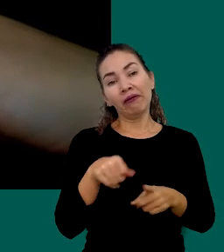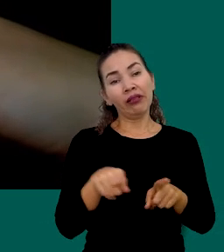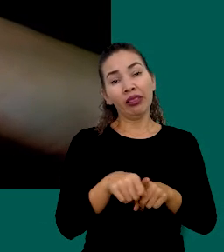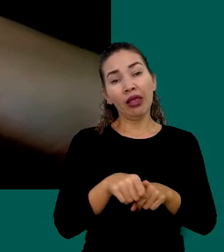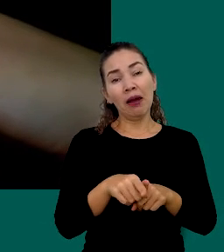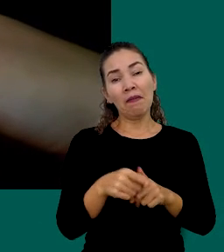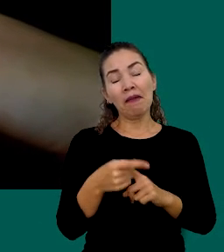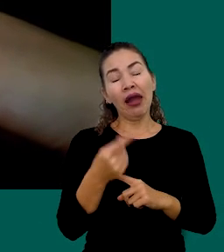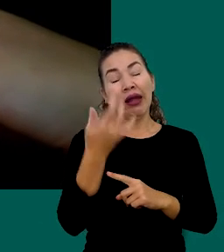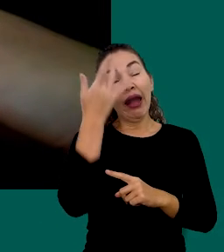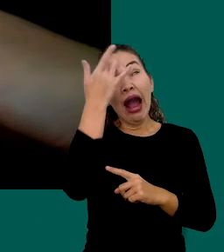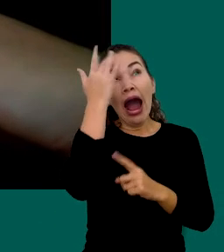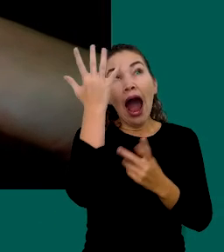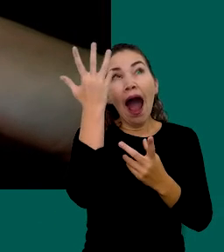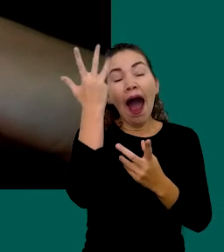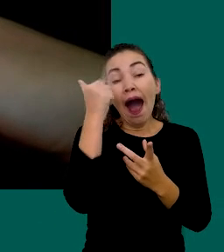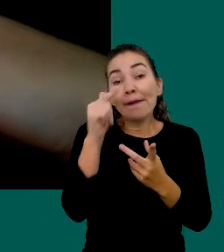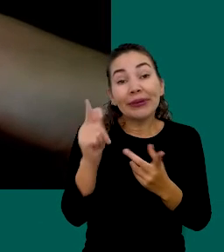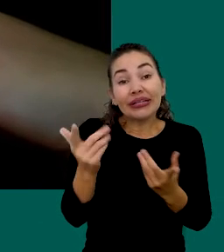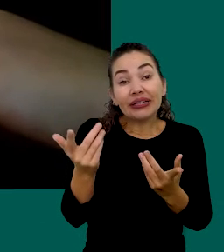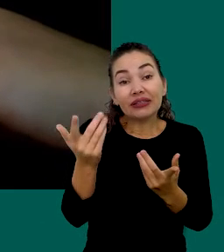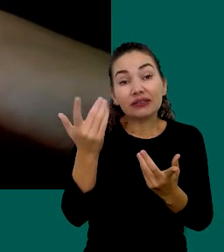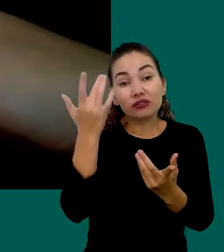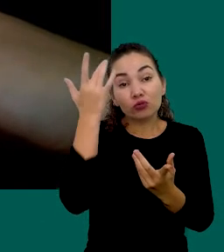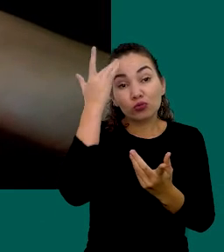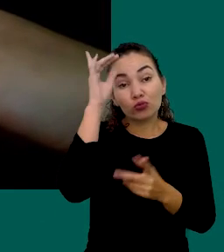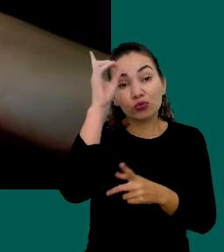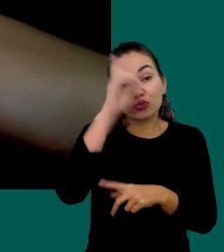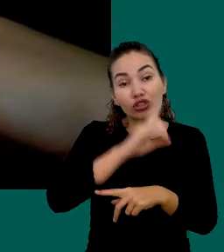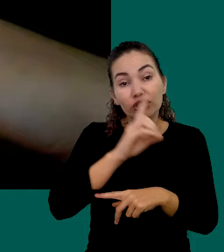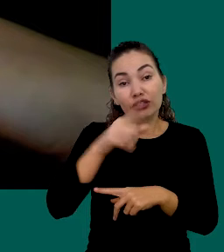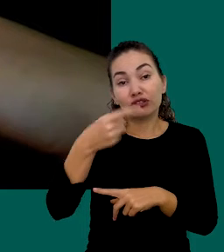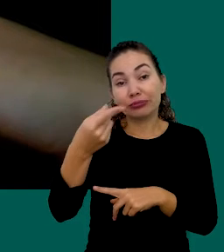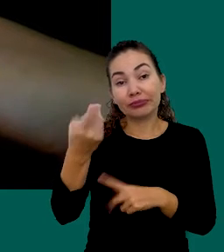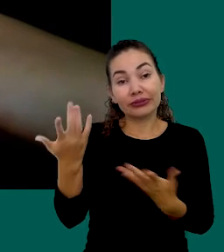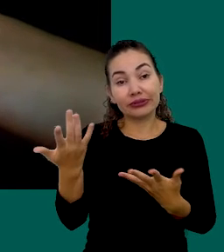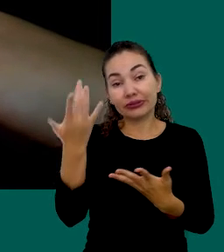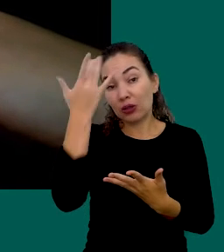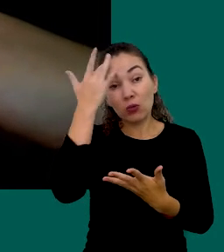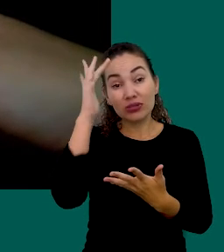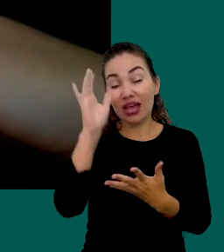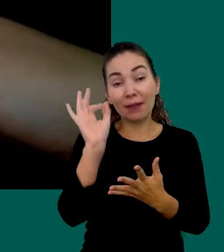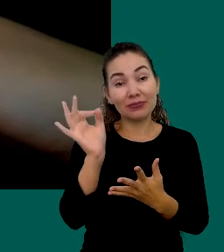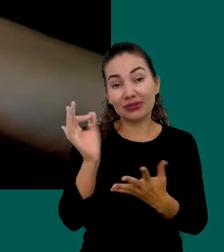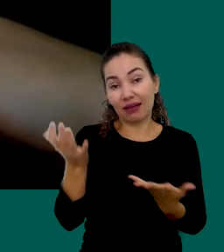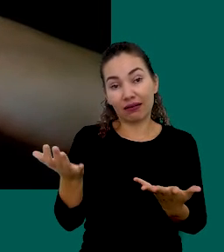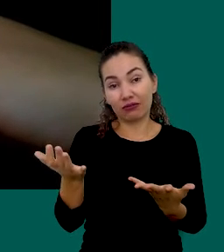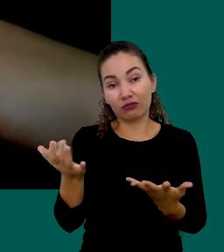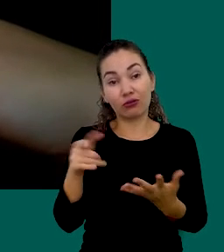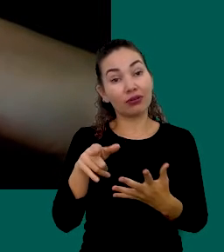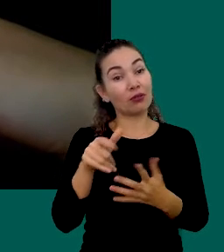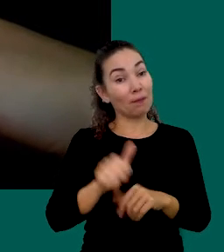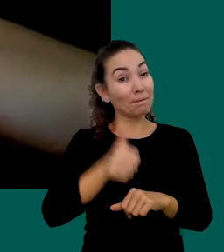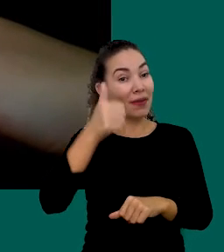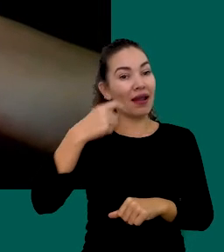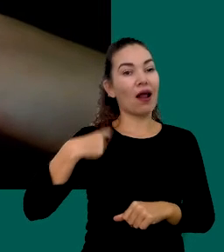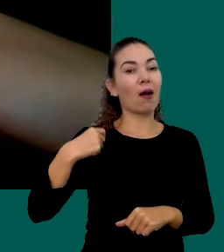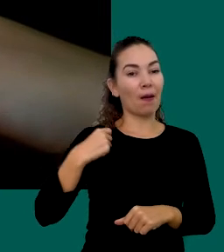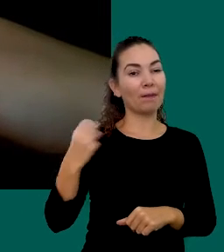Nunca se sabe O dia de amanhã Mas Com certeza Ele vai ser Melhor Com essa roupa Nova